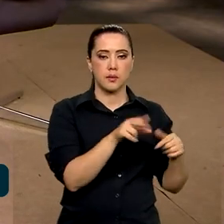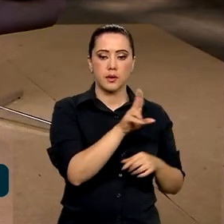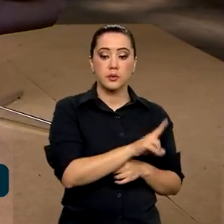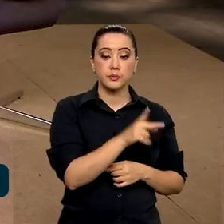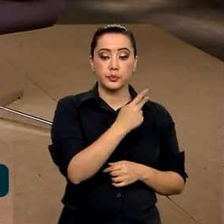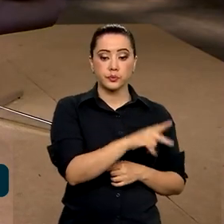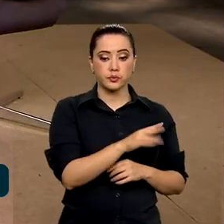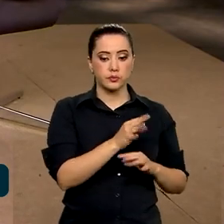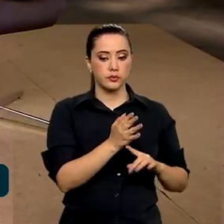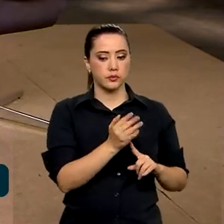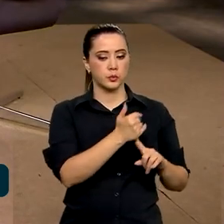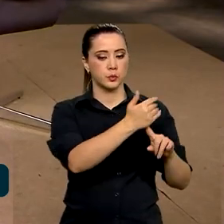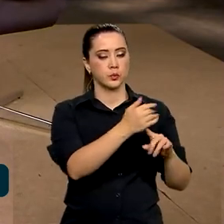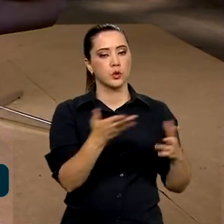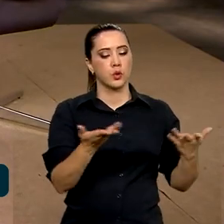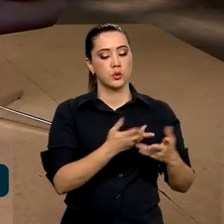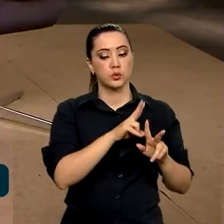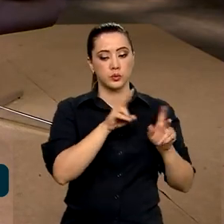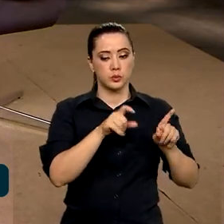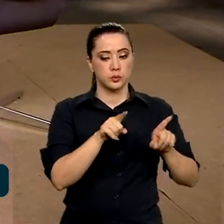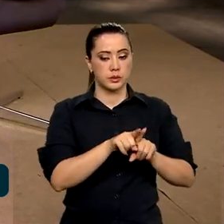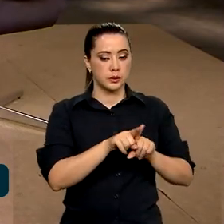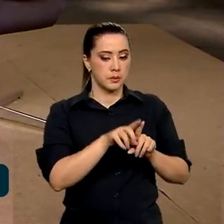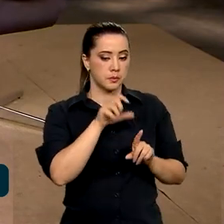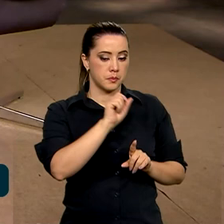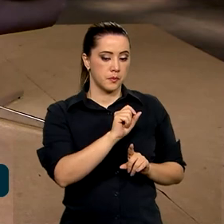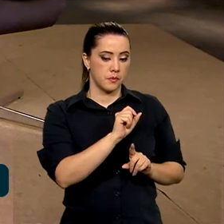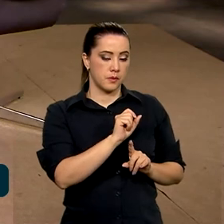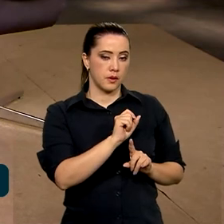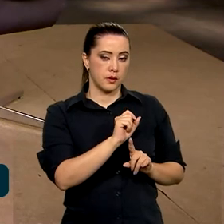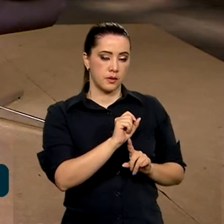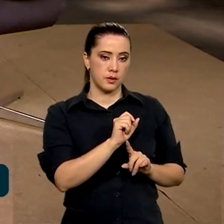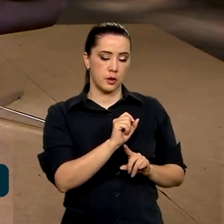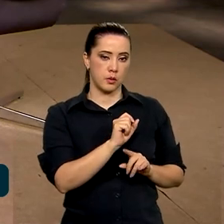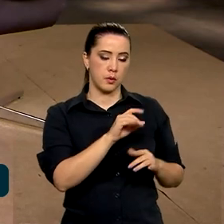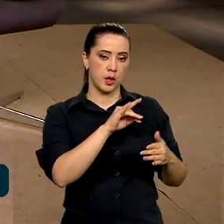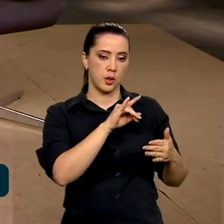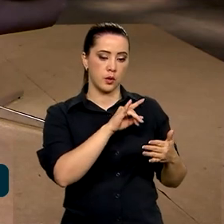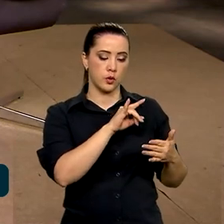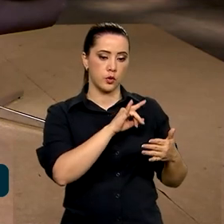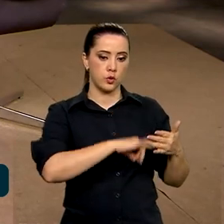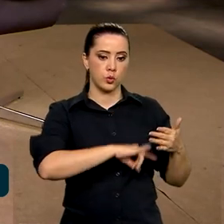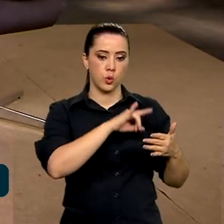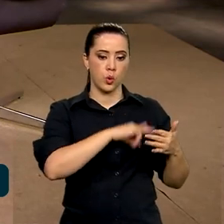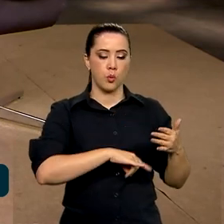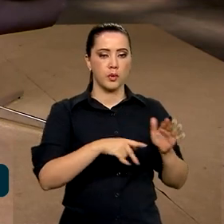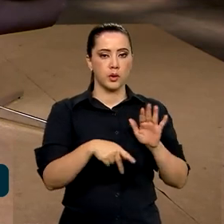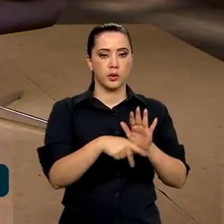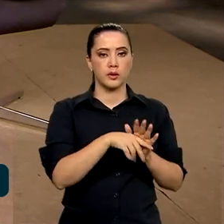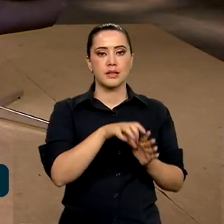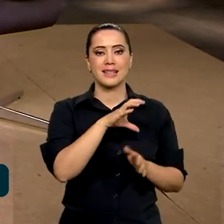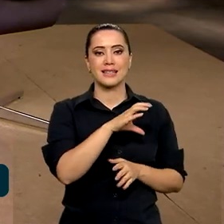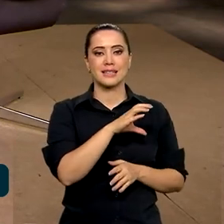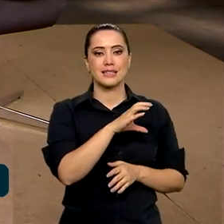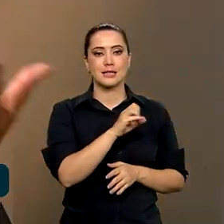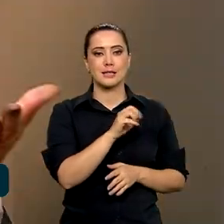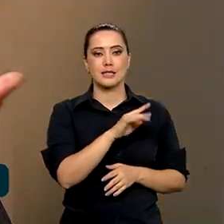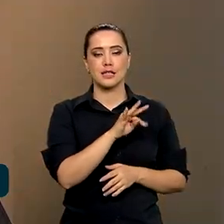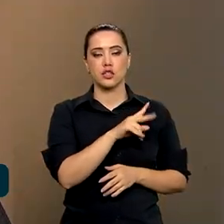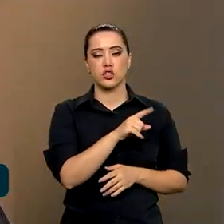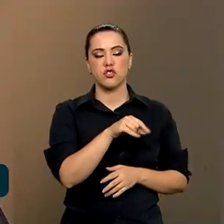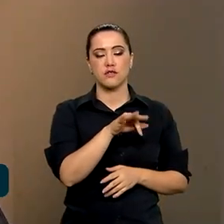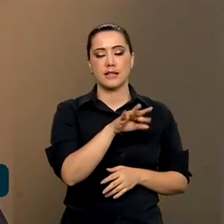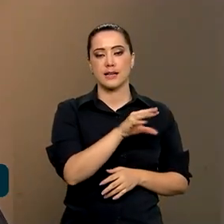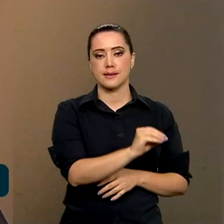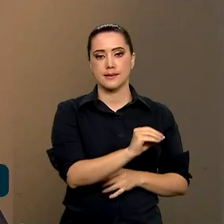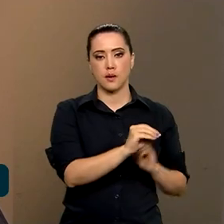tecnologia. Hoje se fala muito da questão da certificação, dos sistemas de produção. Hoje o consumidor é muito preocupado